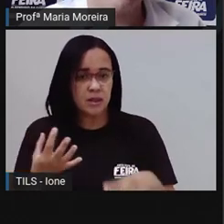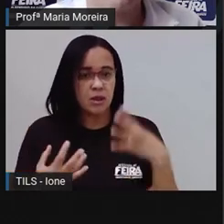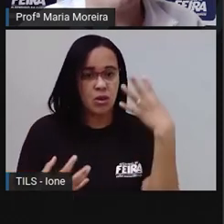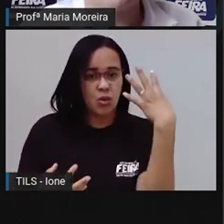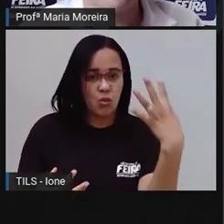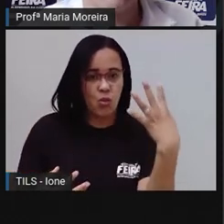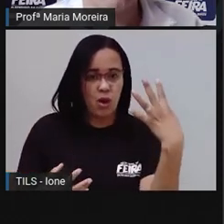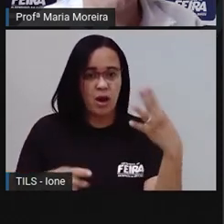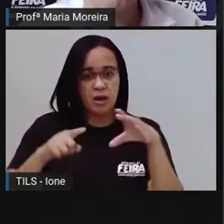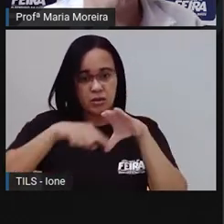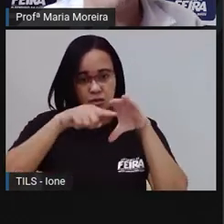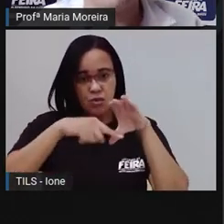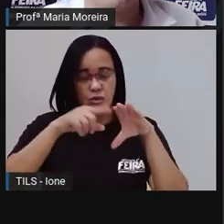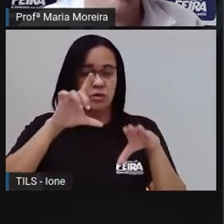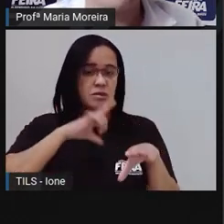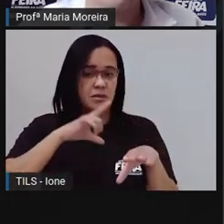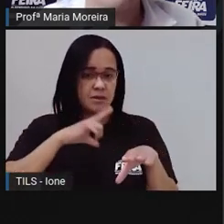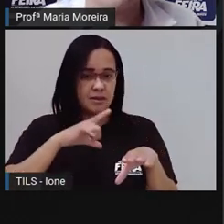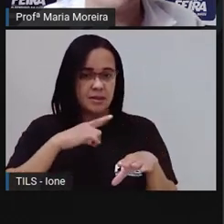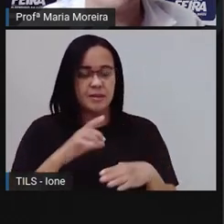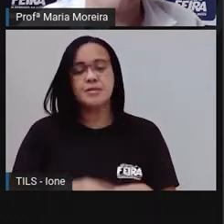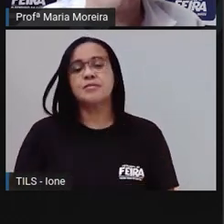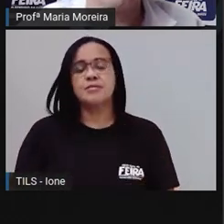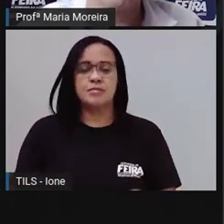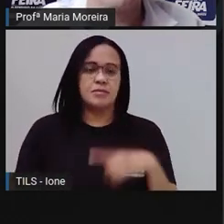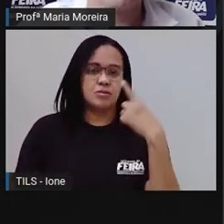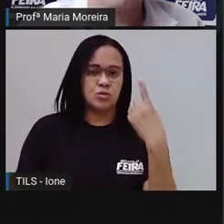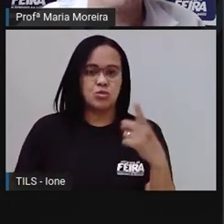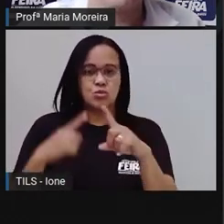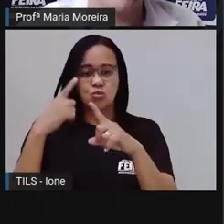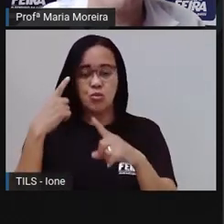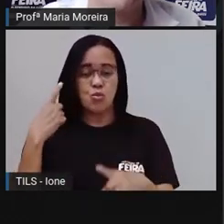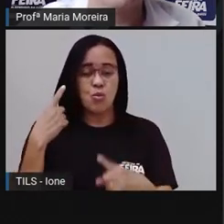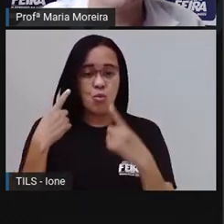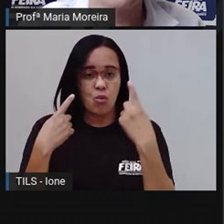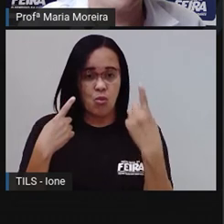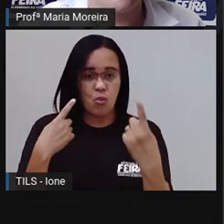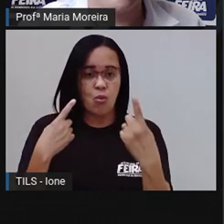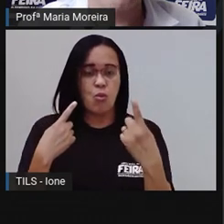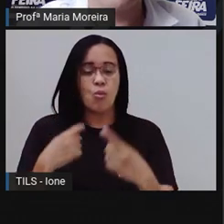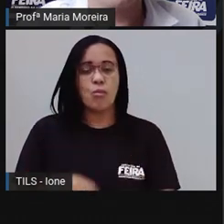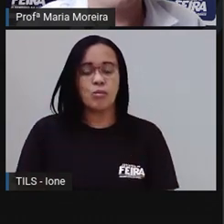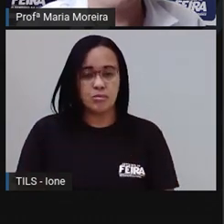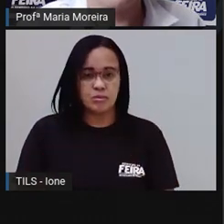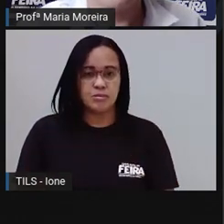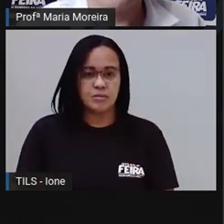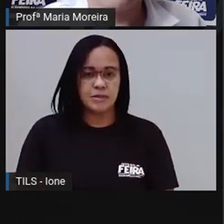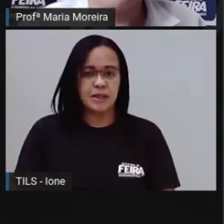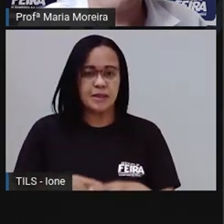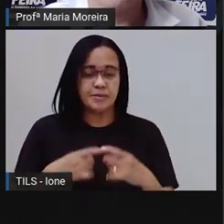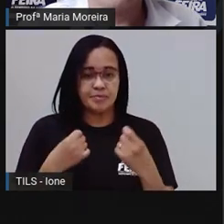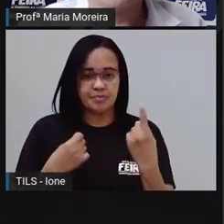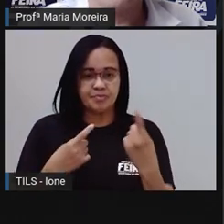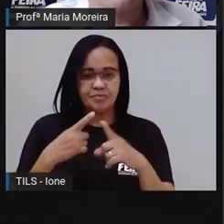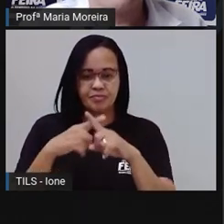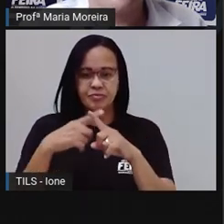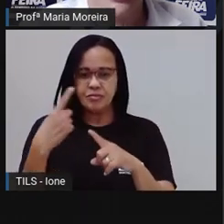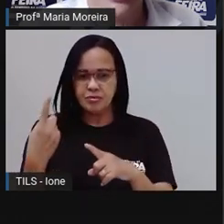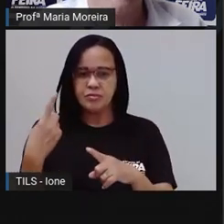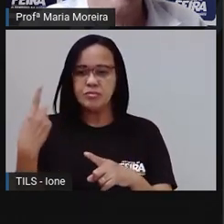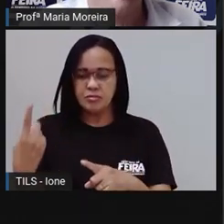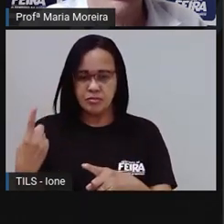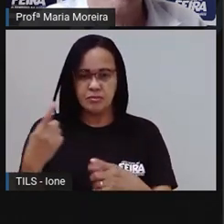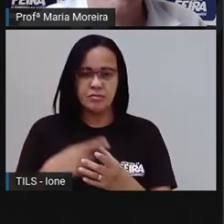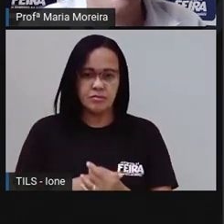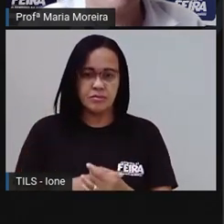Quatro rodas. Então, um vezes quatro, a gente já sabe, multiplicou por um, dá quanto? Ele mesmo. Ó, dois